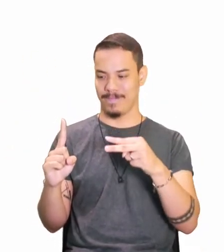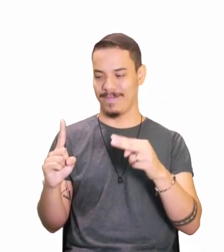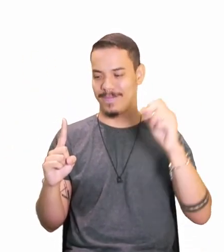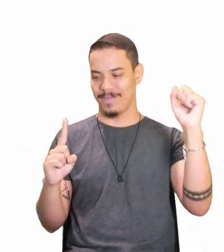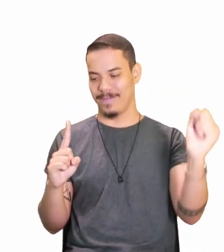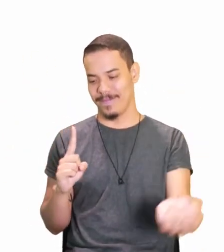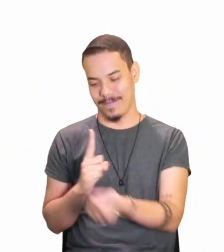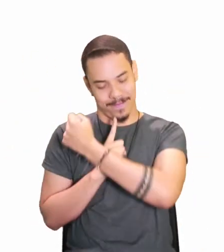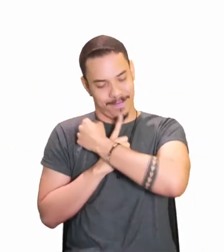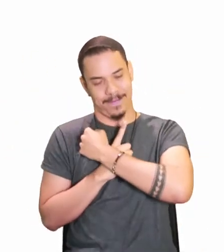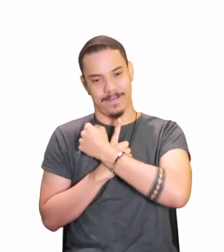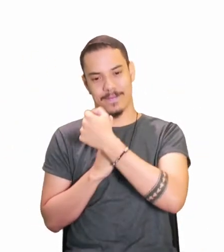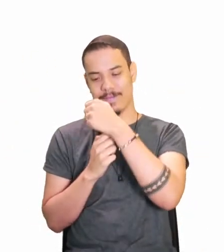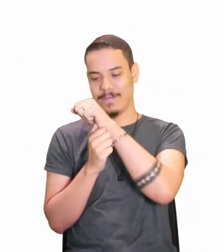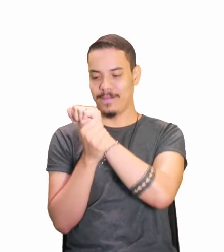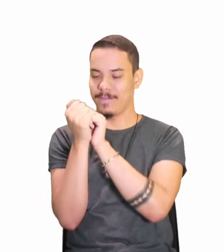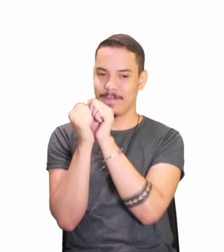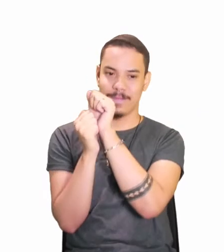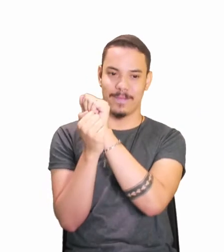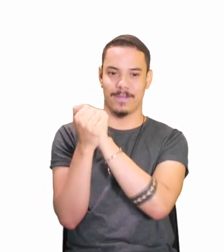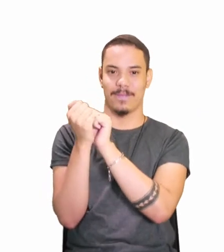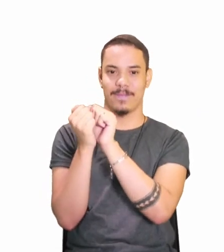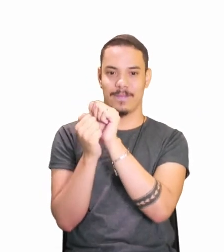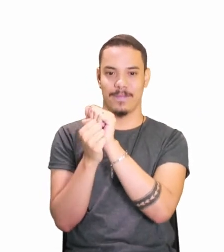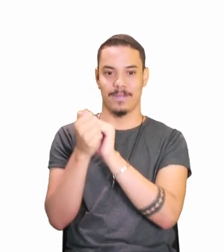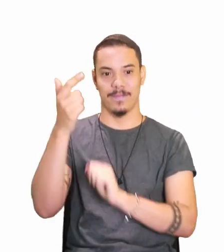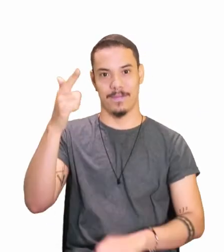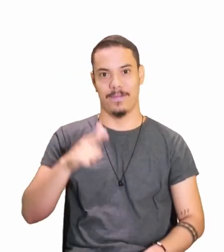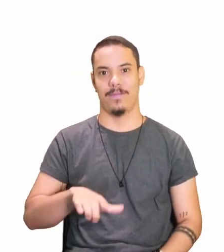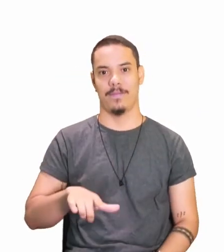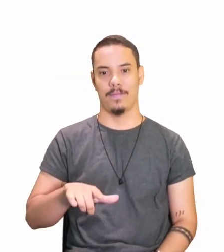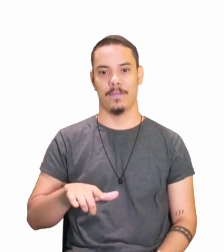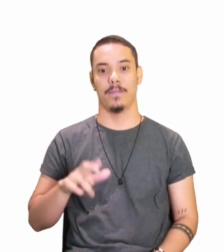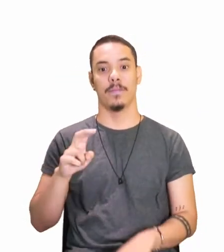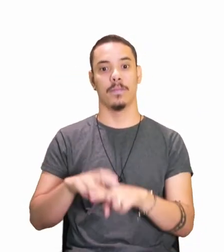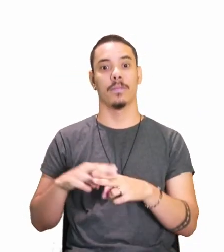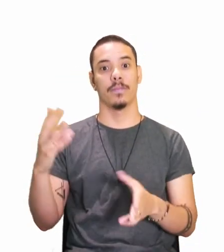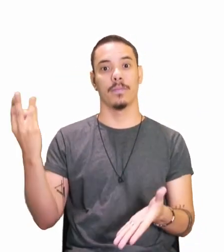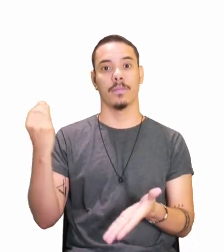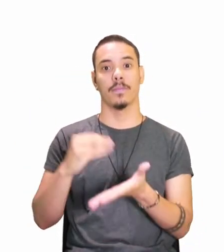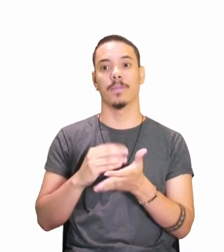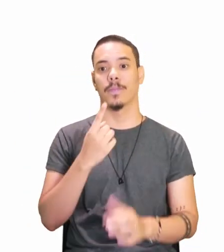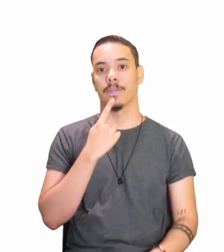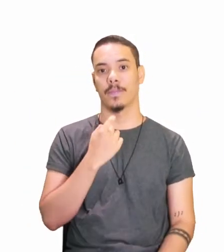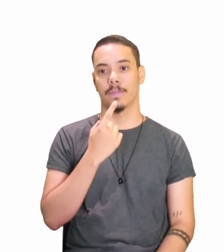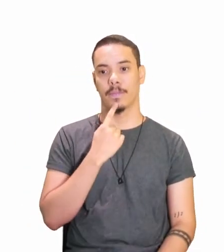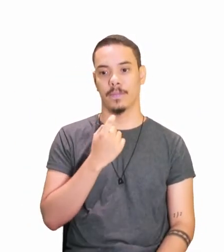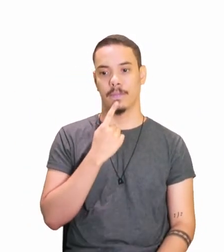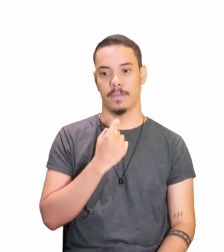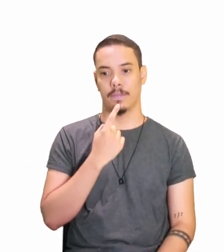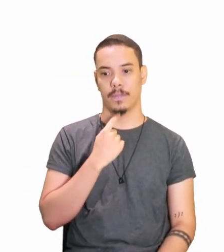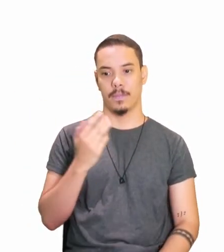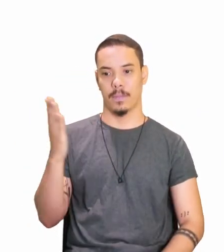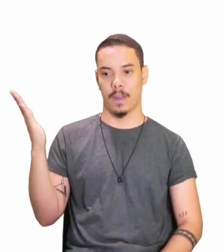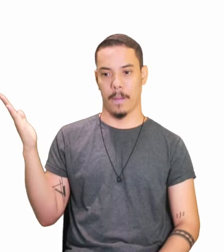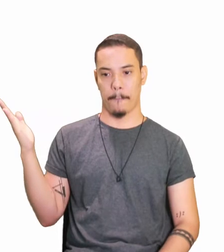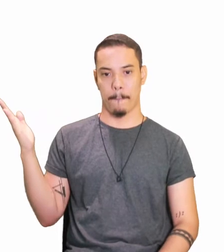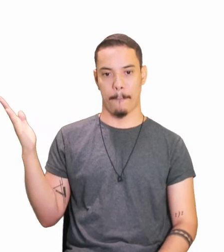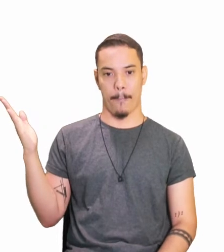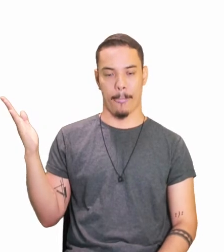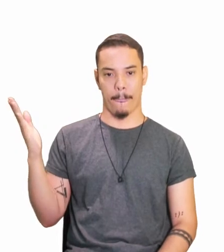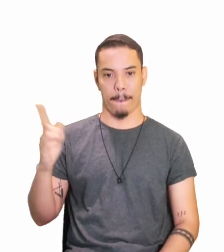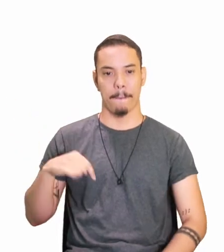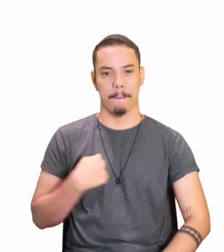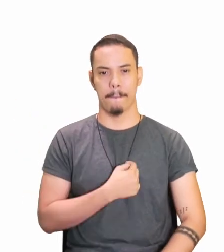abraçar, te beijar, então, ó, aqui eu vou marcar pra vocês, aqui, quando eu, eu